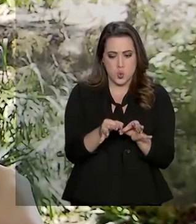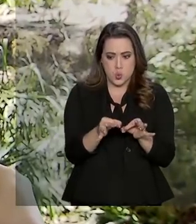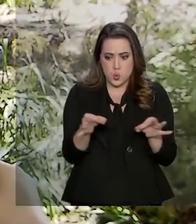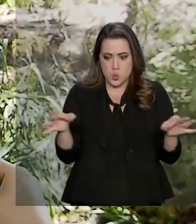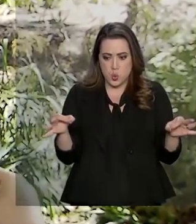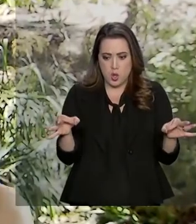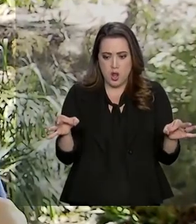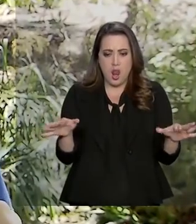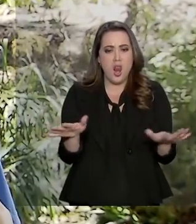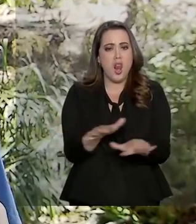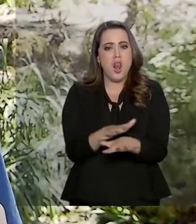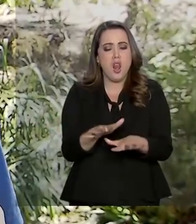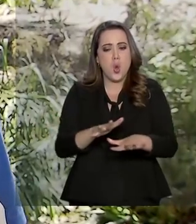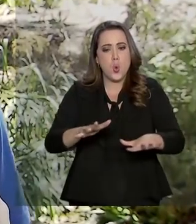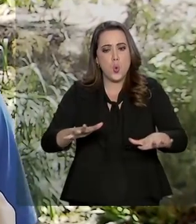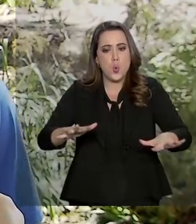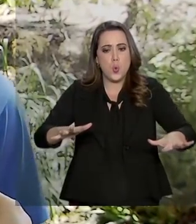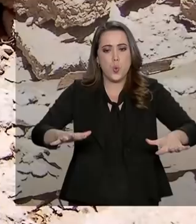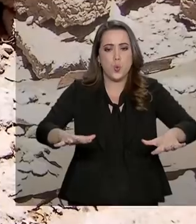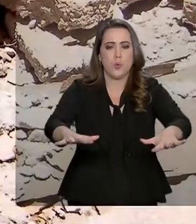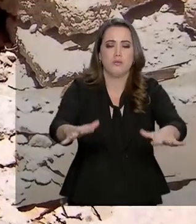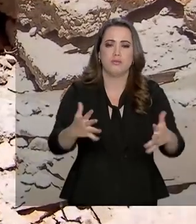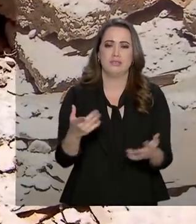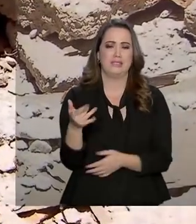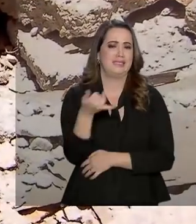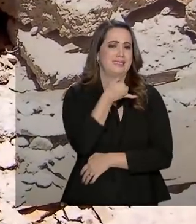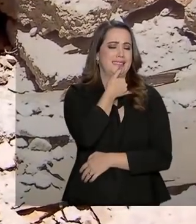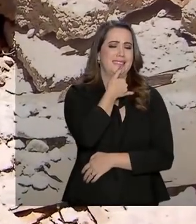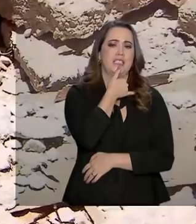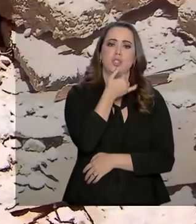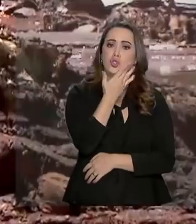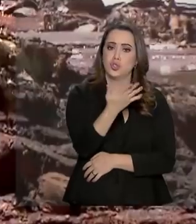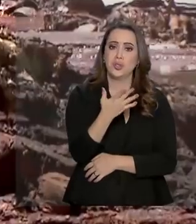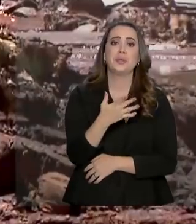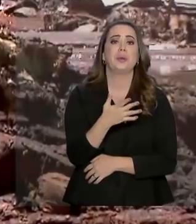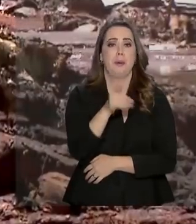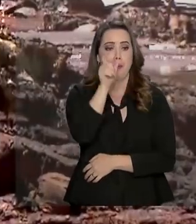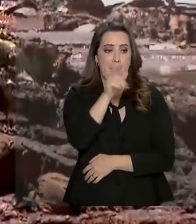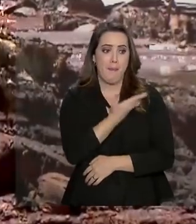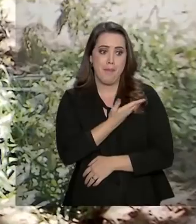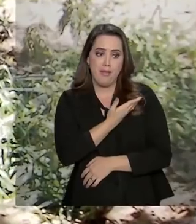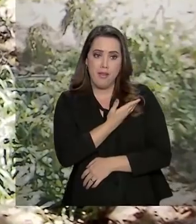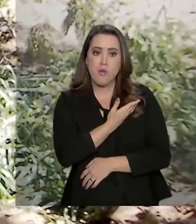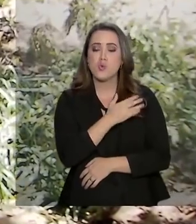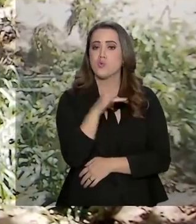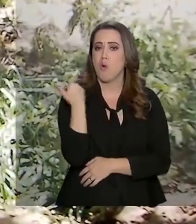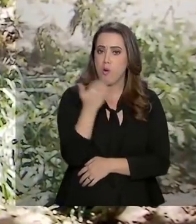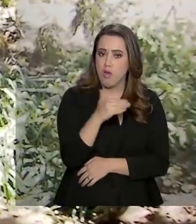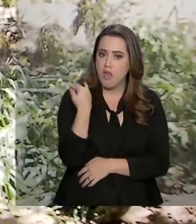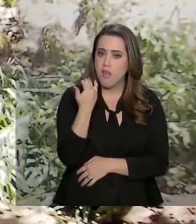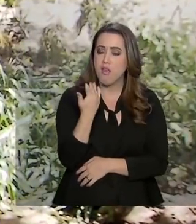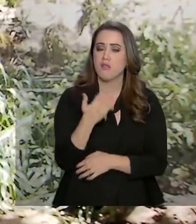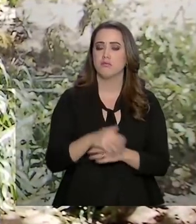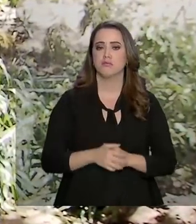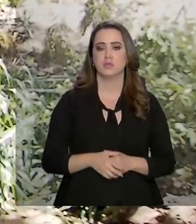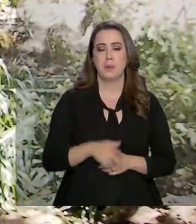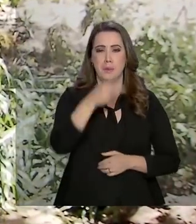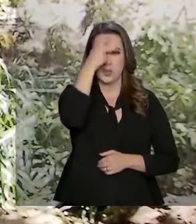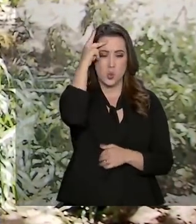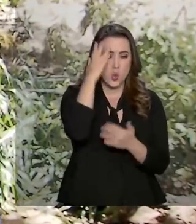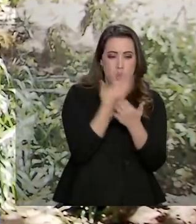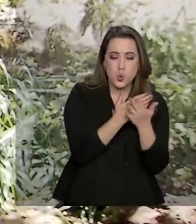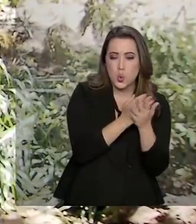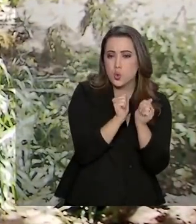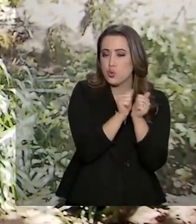é muito triste mesmo, sabe, a situação. Ele perdeu amigos e conhecidos na tragédia. Tem muita gente, por exemplo, gente que eu estudei